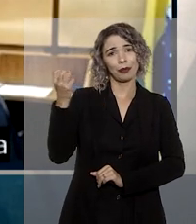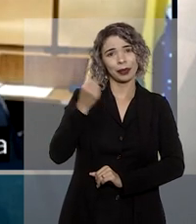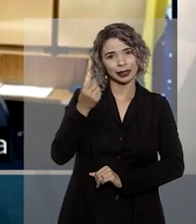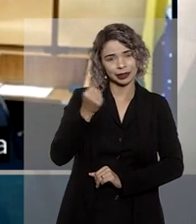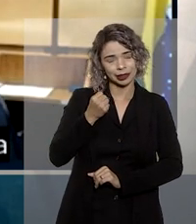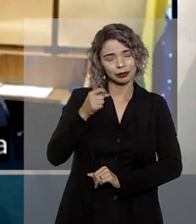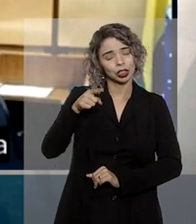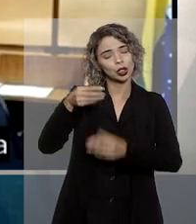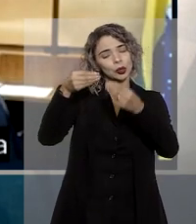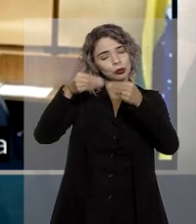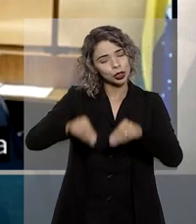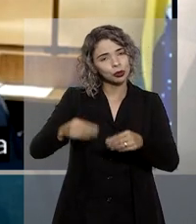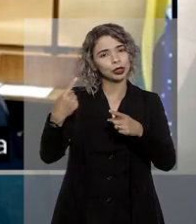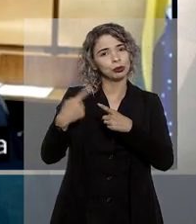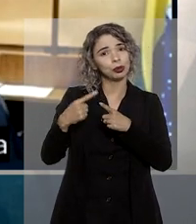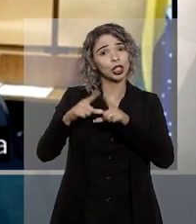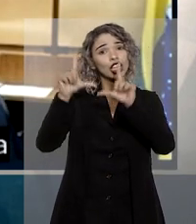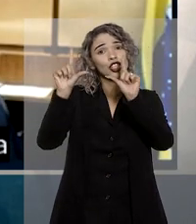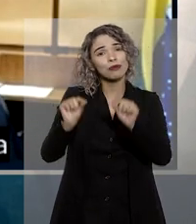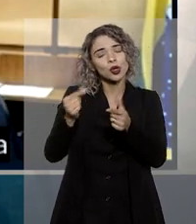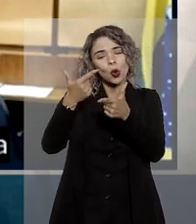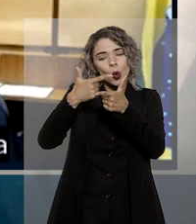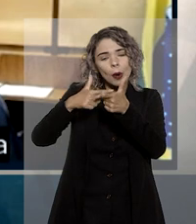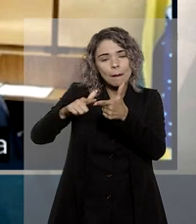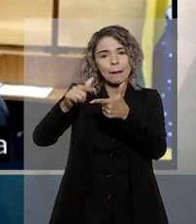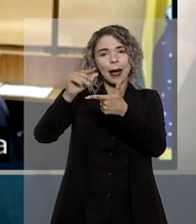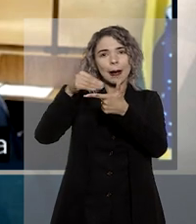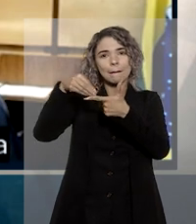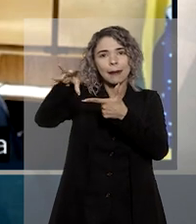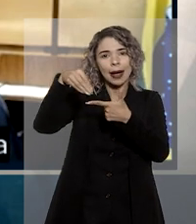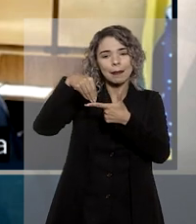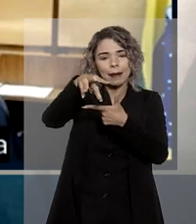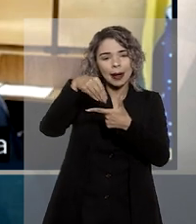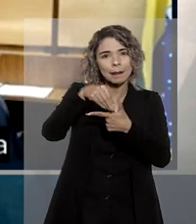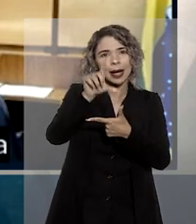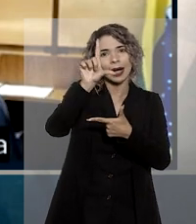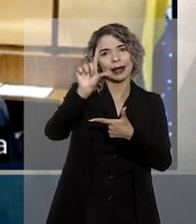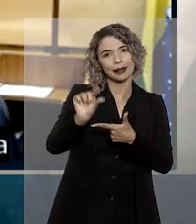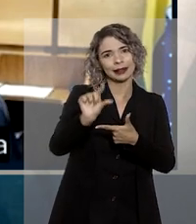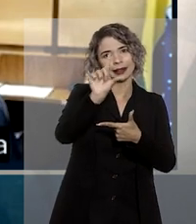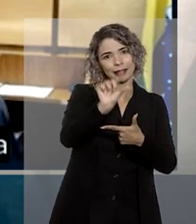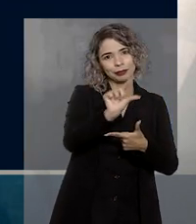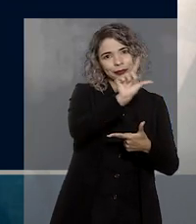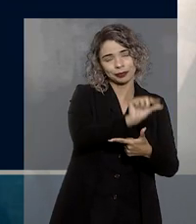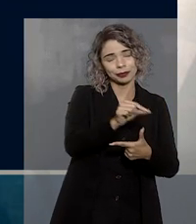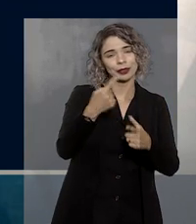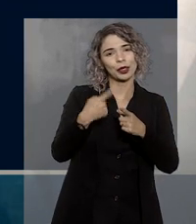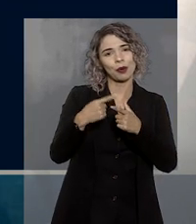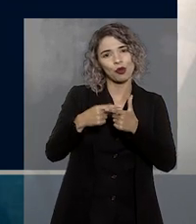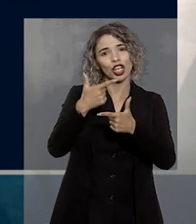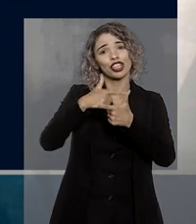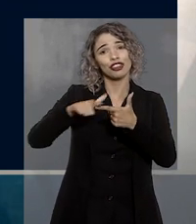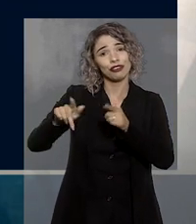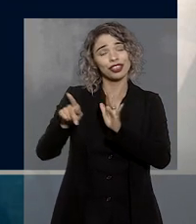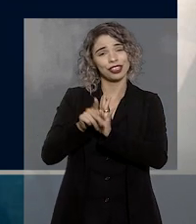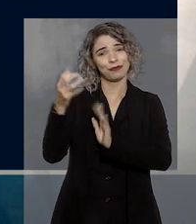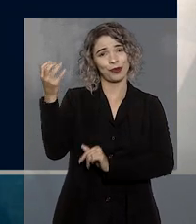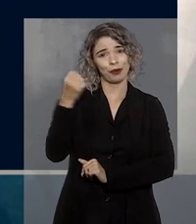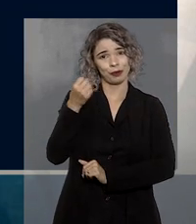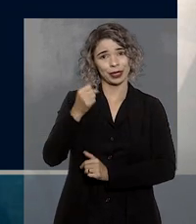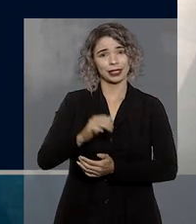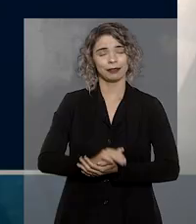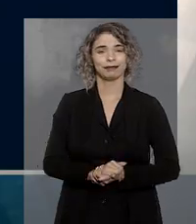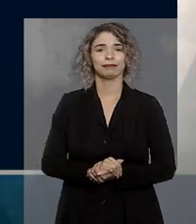vantagem, causando o prejuízo na medida em que acarreta a redução proporcional do valor de cada um em razão da repartição do